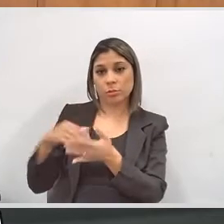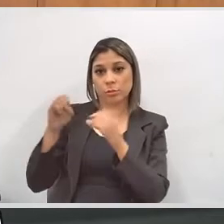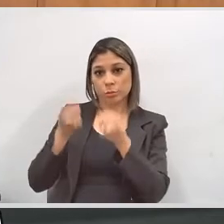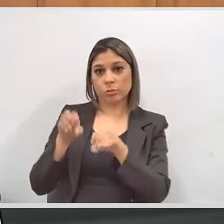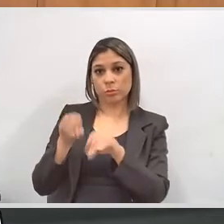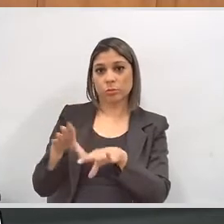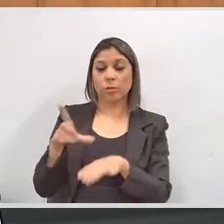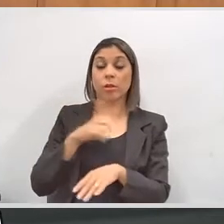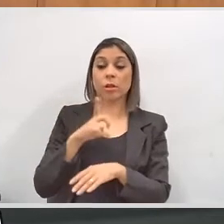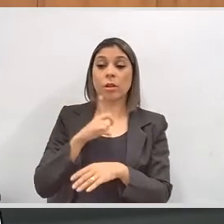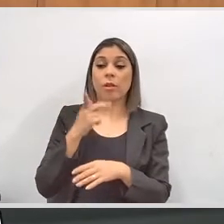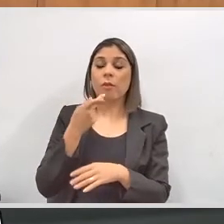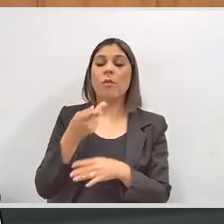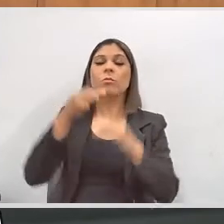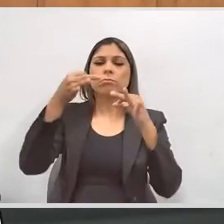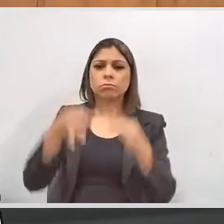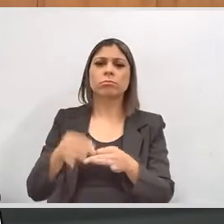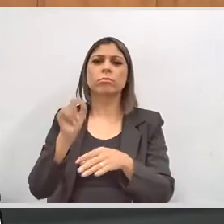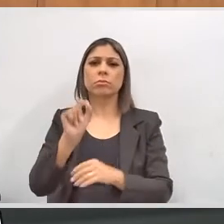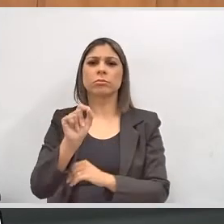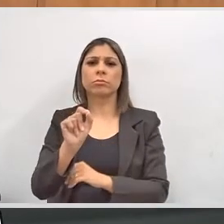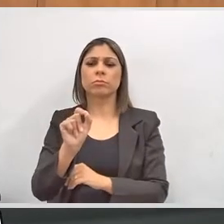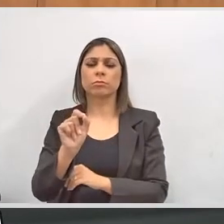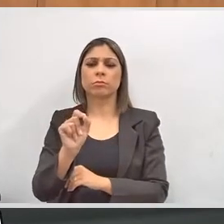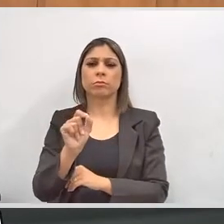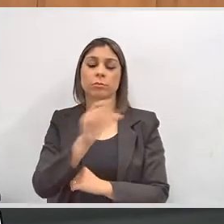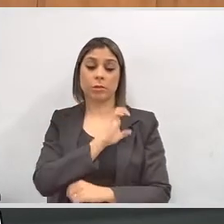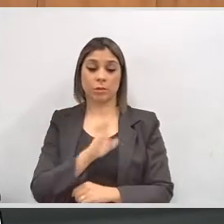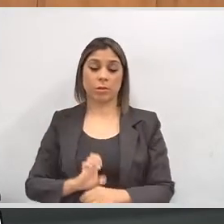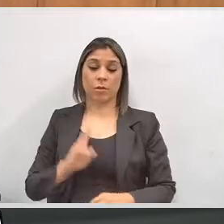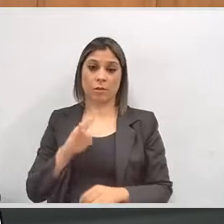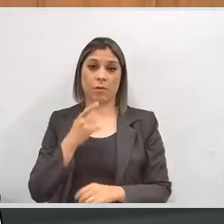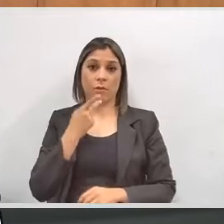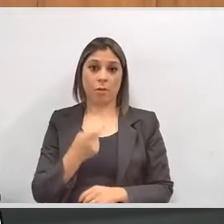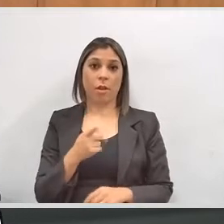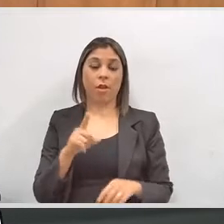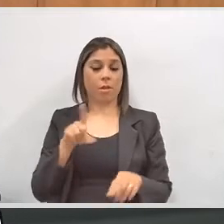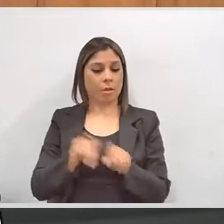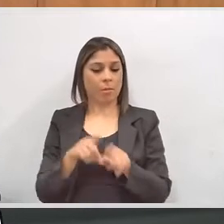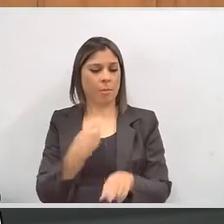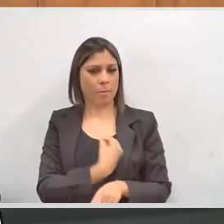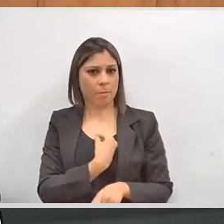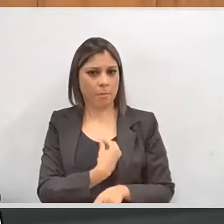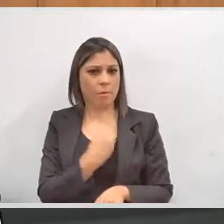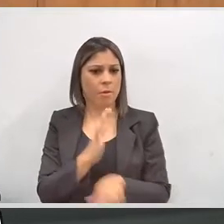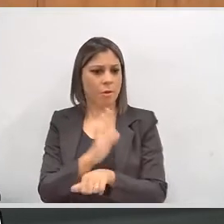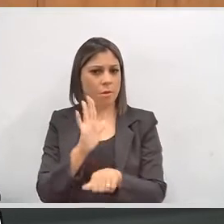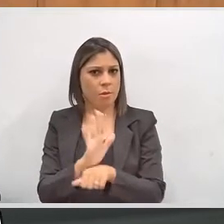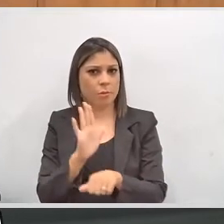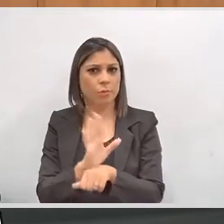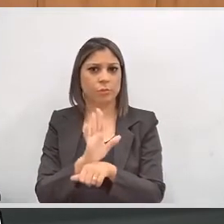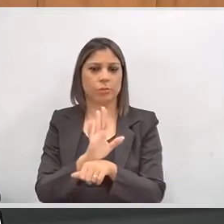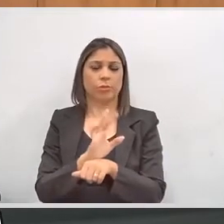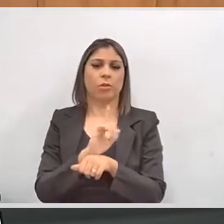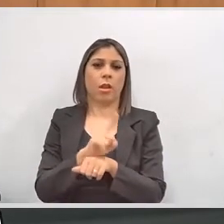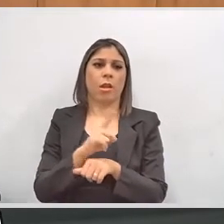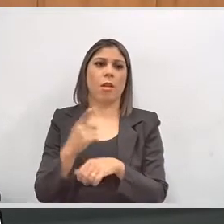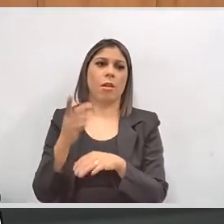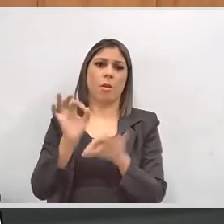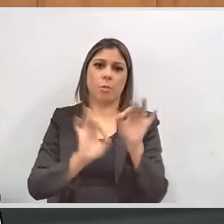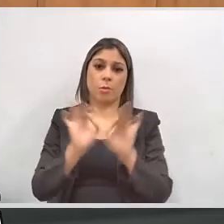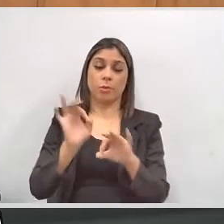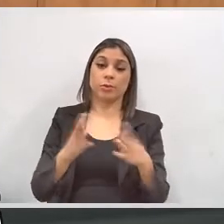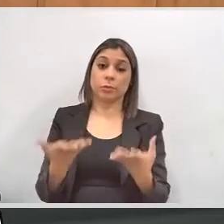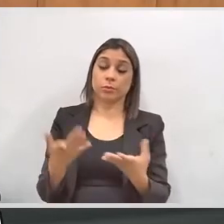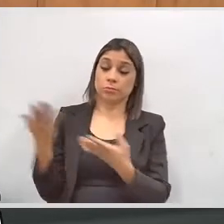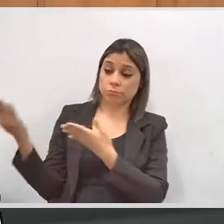nós recebemos a garantia de que o Estado se manifestaria e participaria efetivamente da campanha.